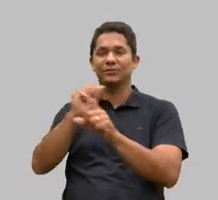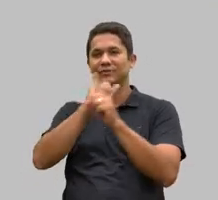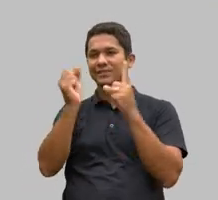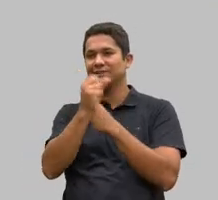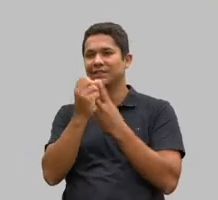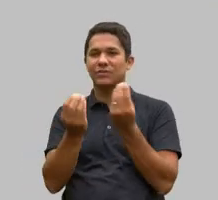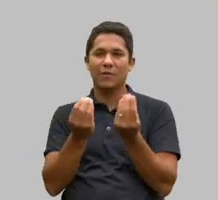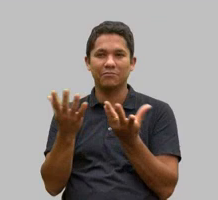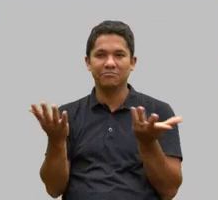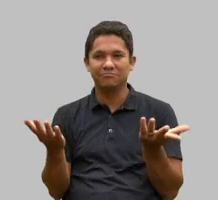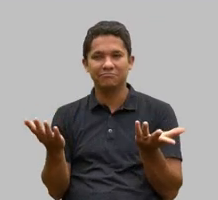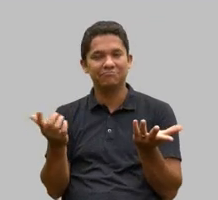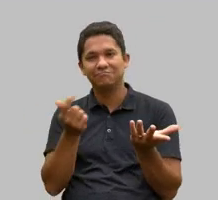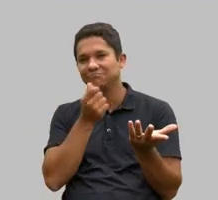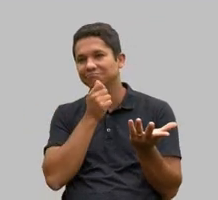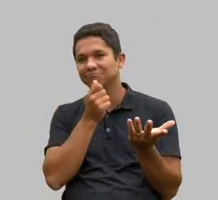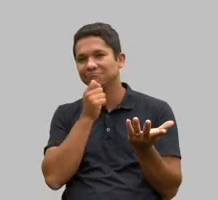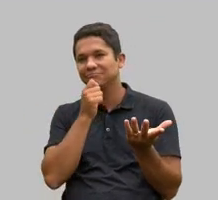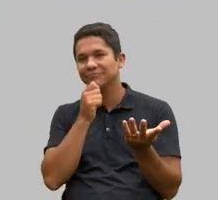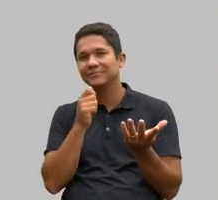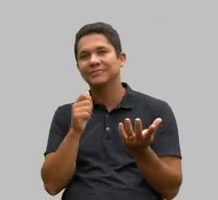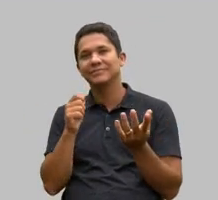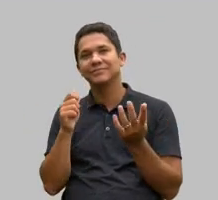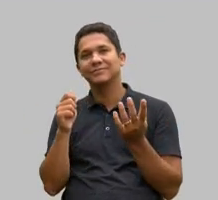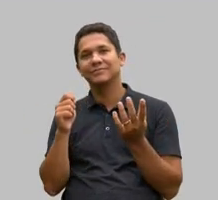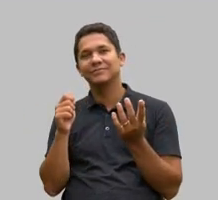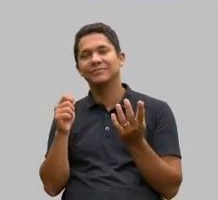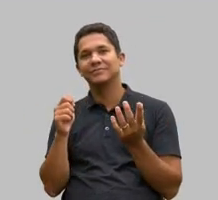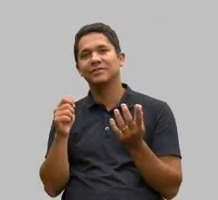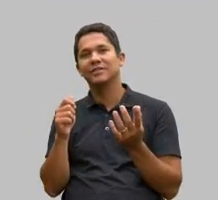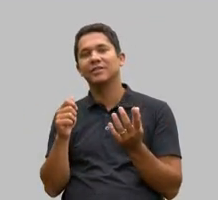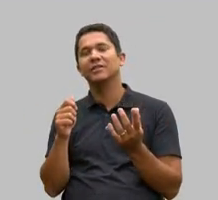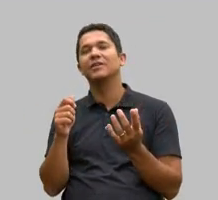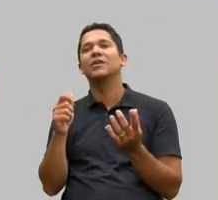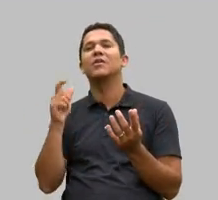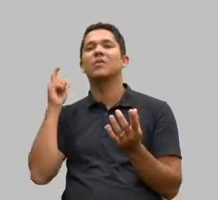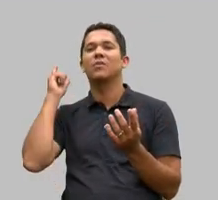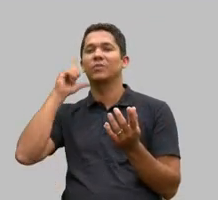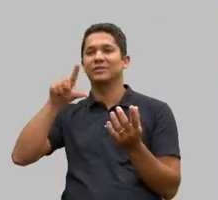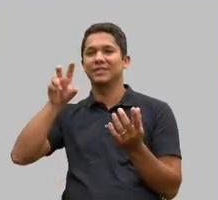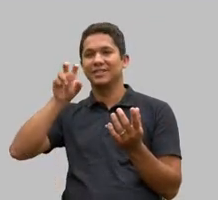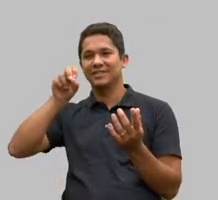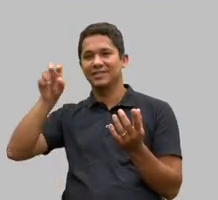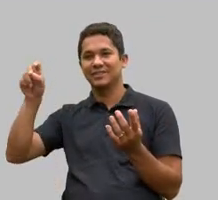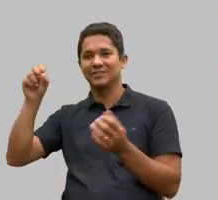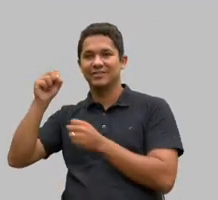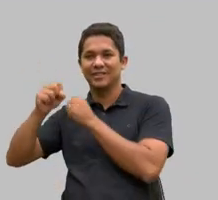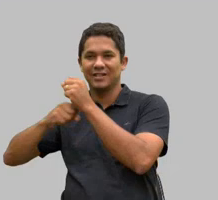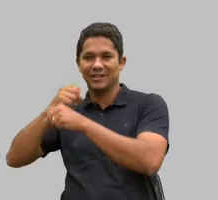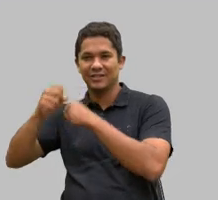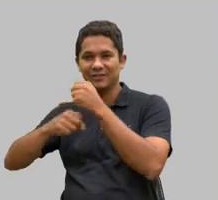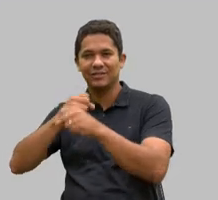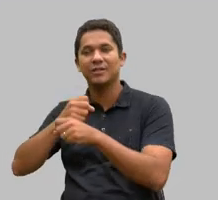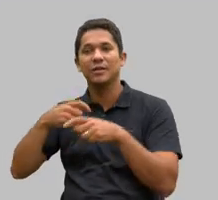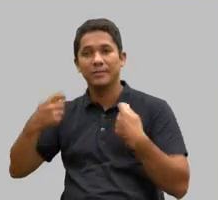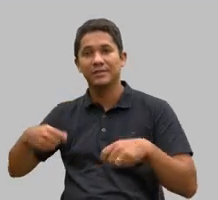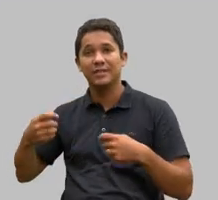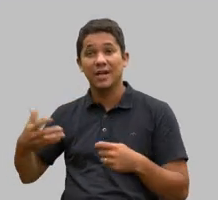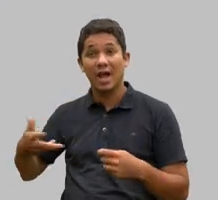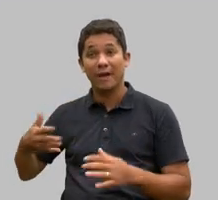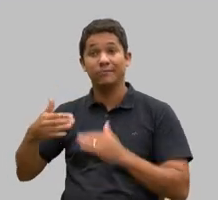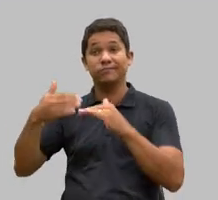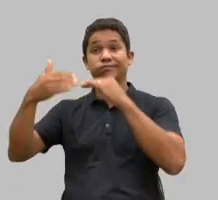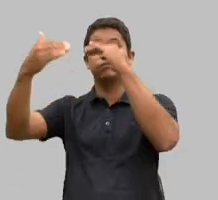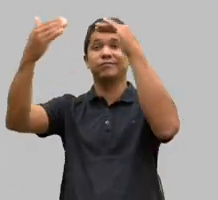significa que, em 20, para ter o que comemorar nos 500, precisamos andar com maior velocidade, maior qualidade